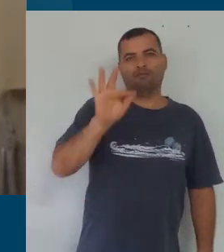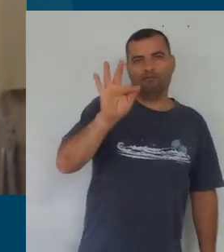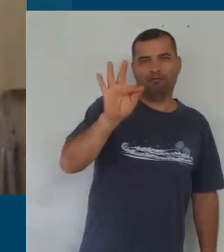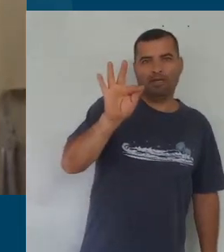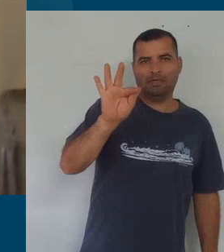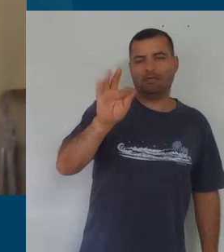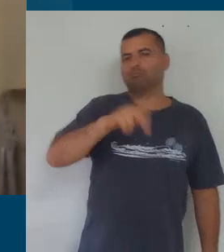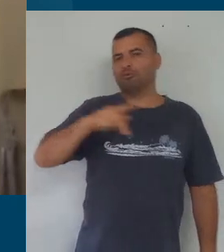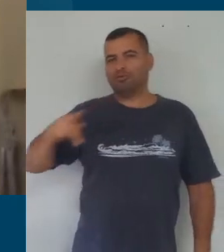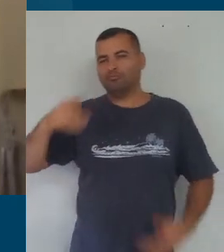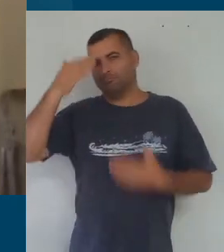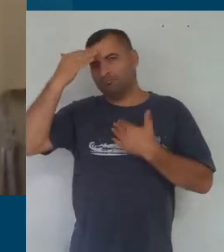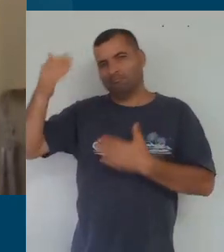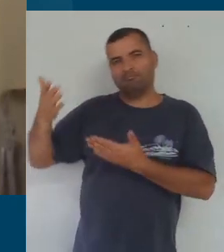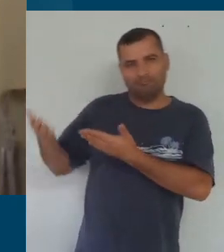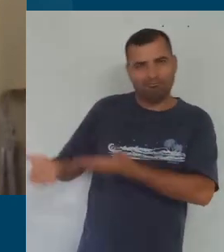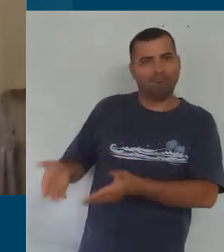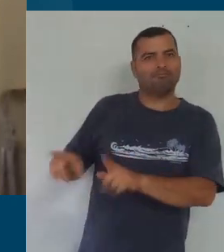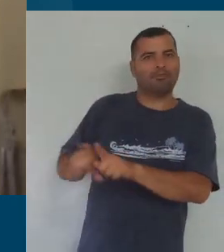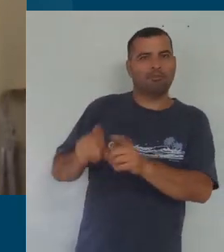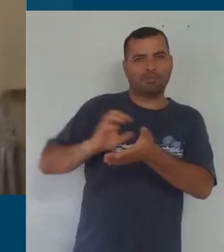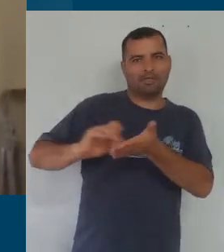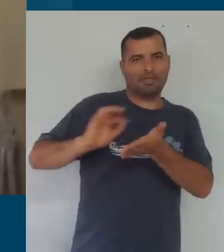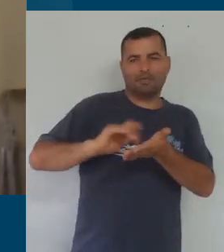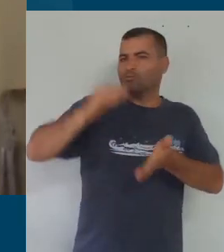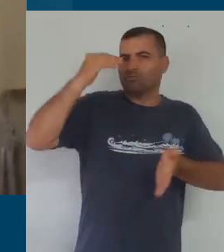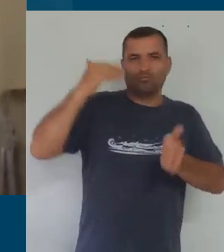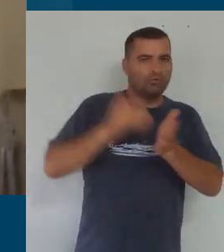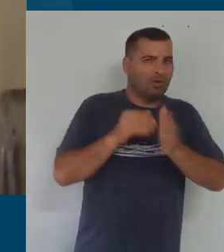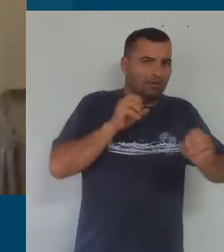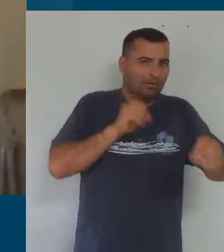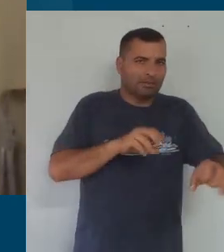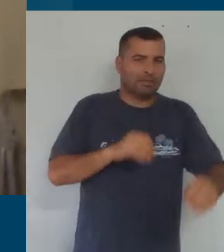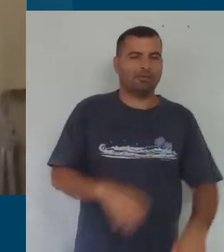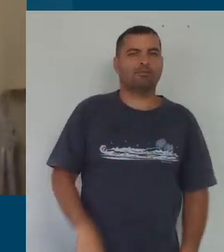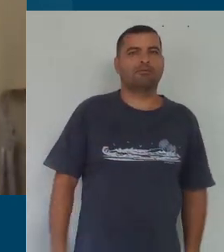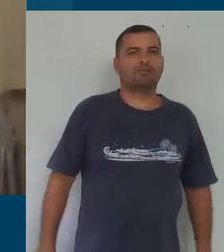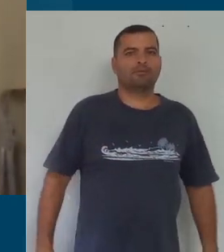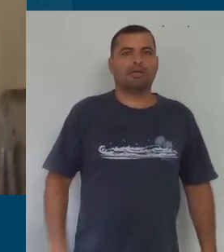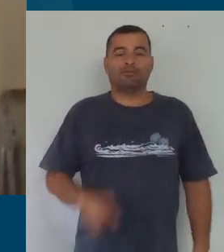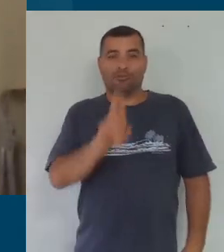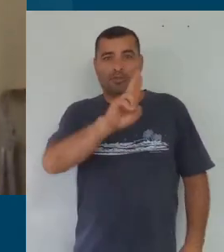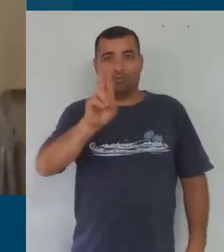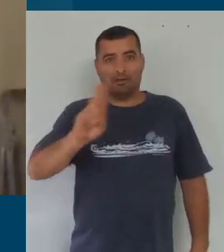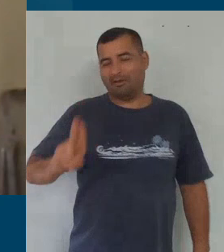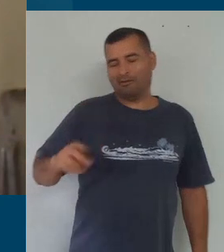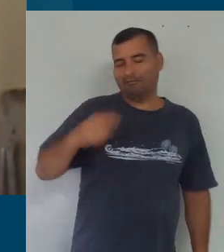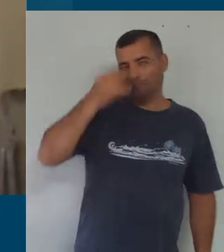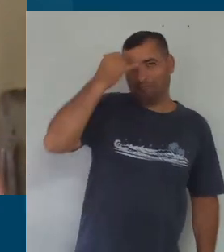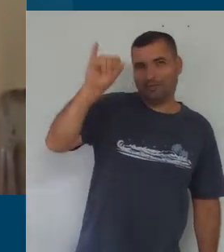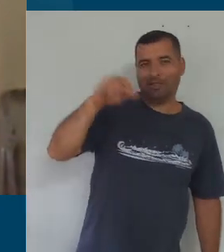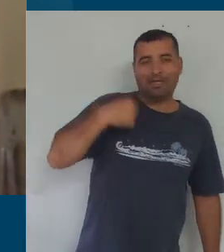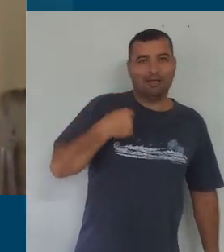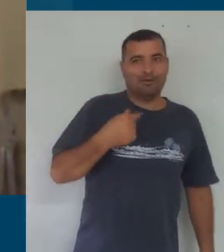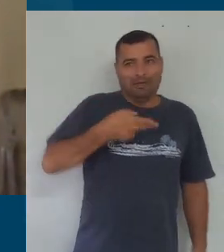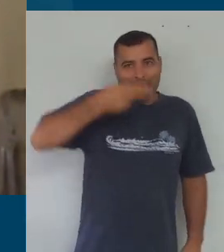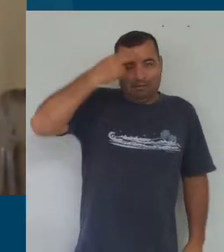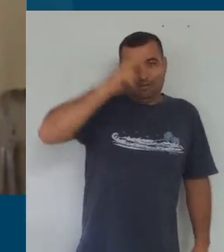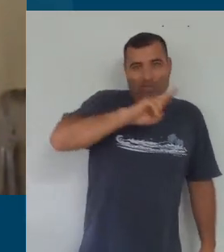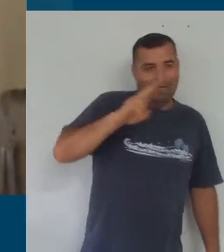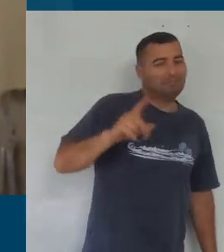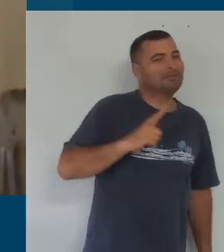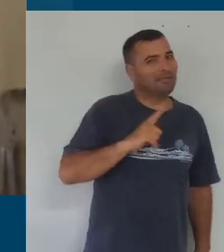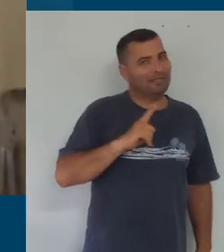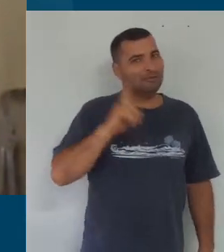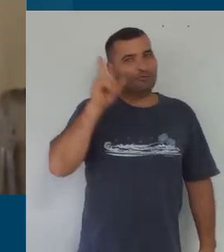agradecer toda a equipe da Secretaria da Educação, não vou citar nomes, eu tenho uma dificuldade de citar nomes e